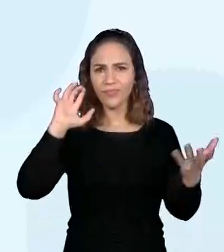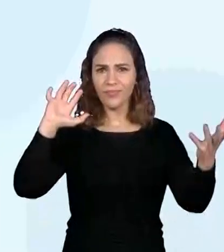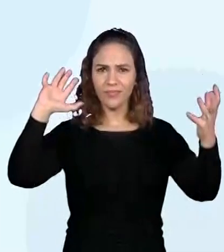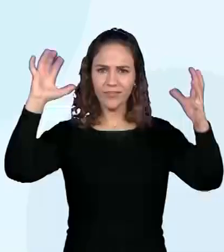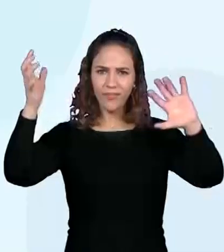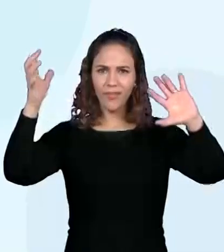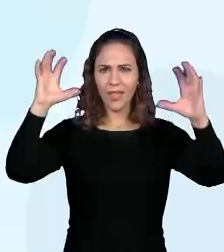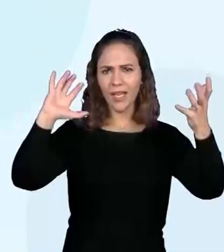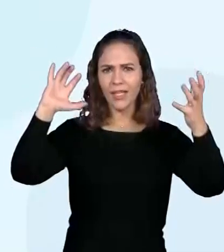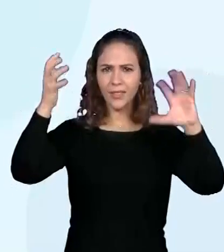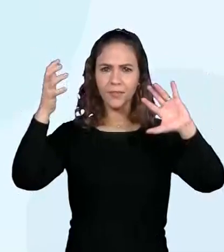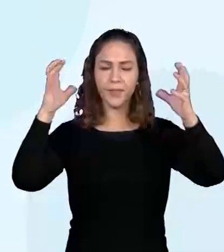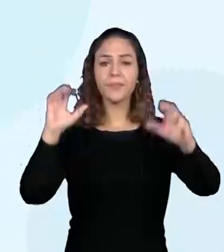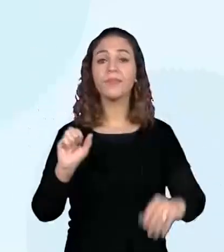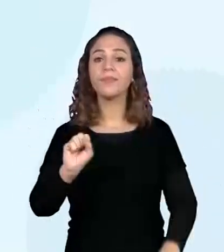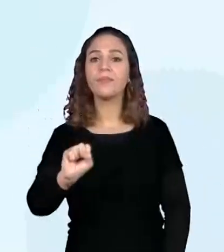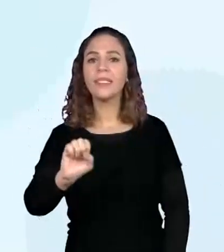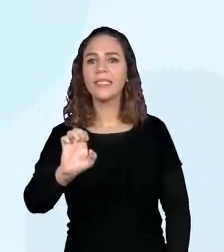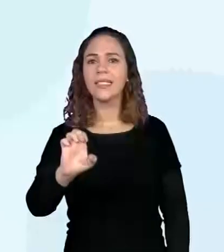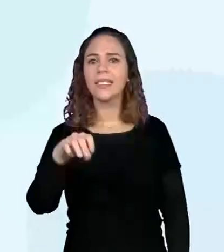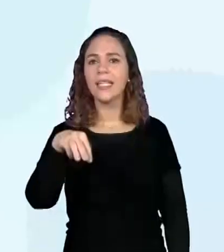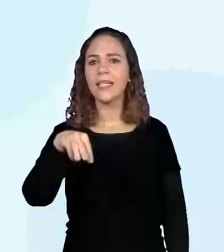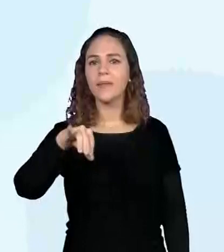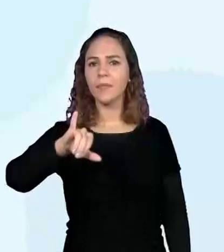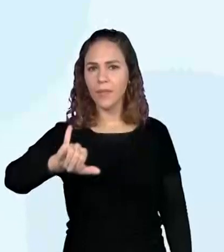semiárido.